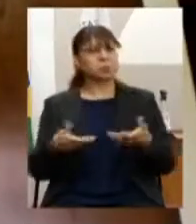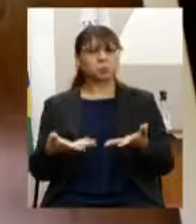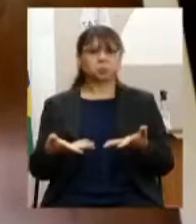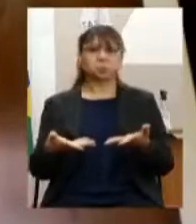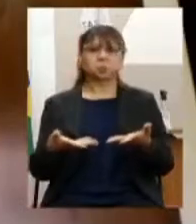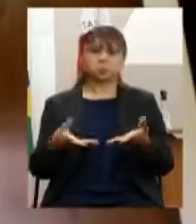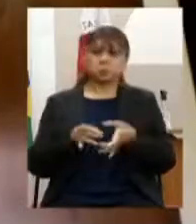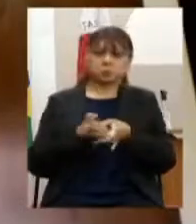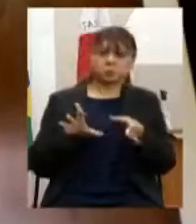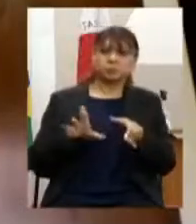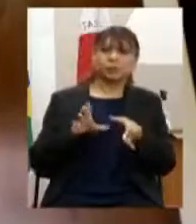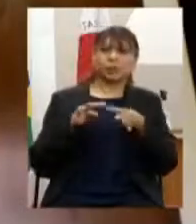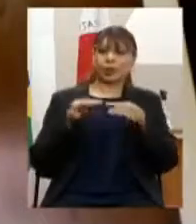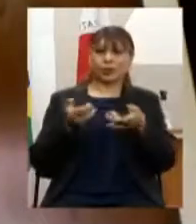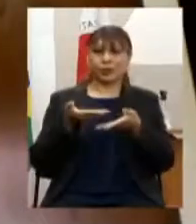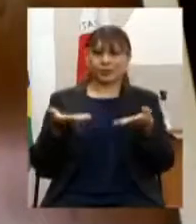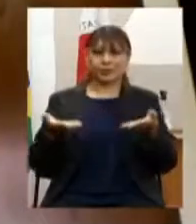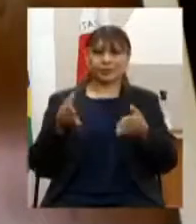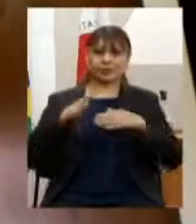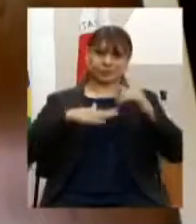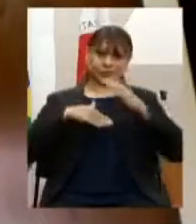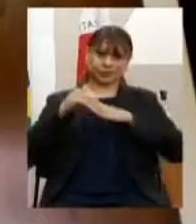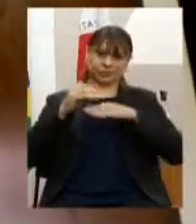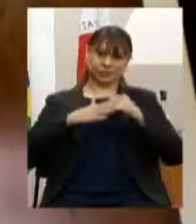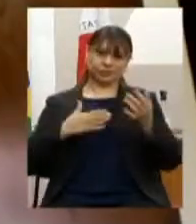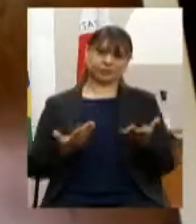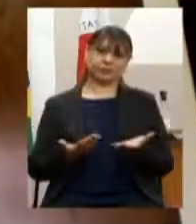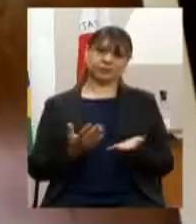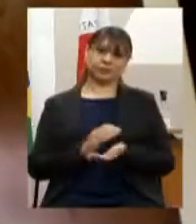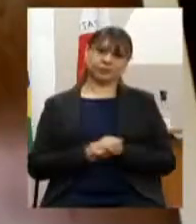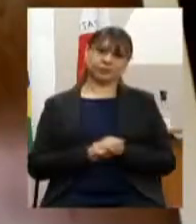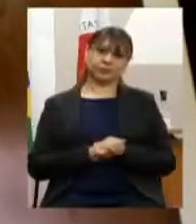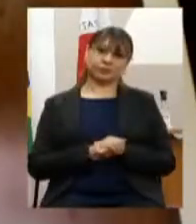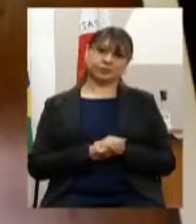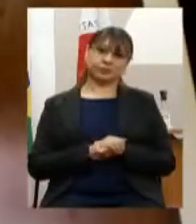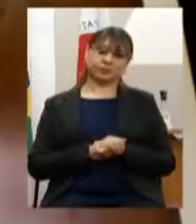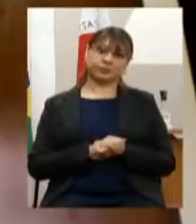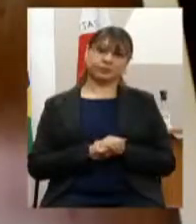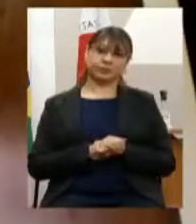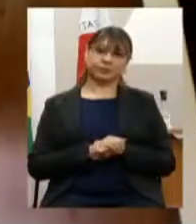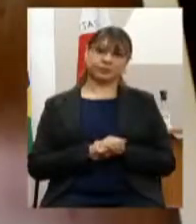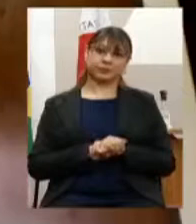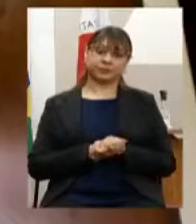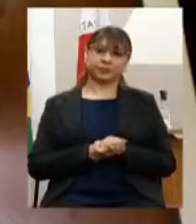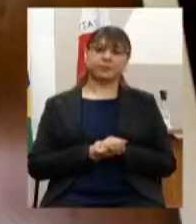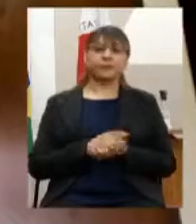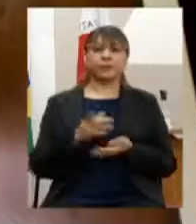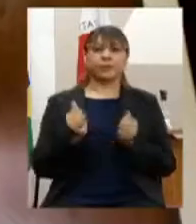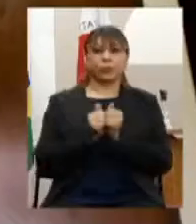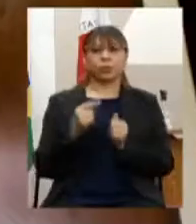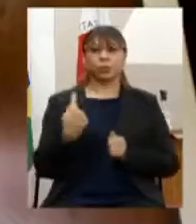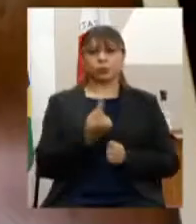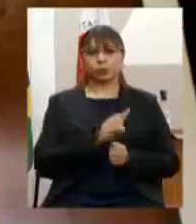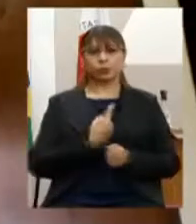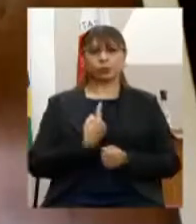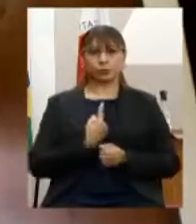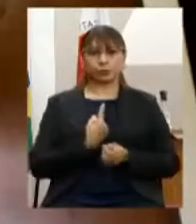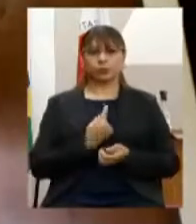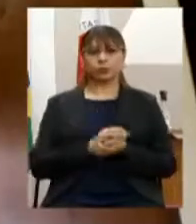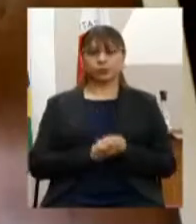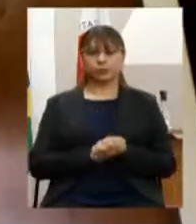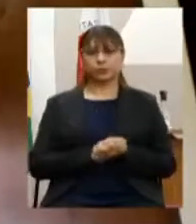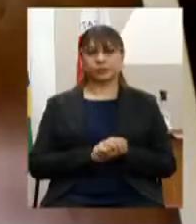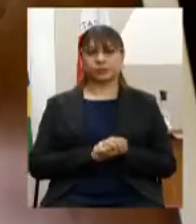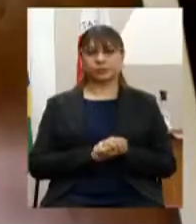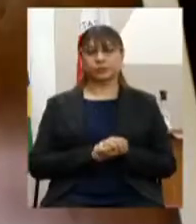dos técnicos dos assessores dos consultores que estiveram conosco nos grupos de trabalho a